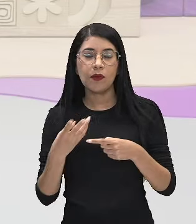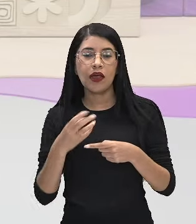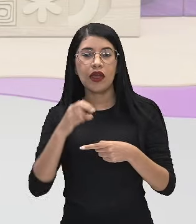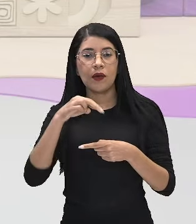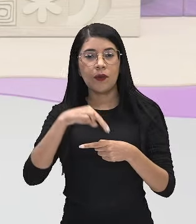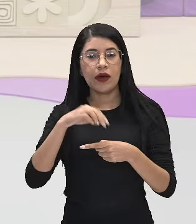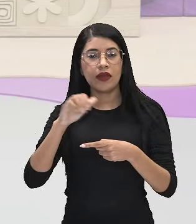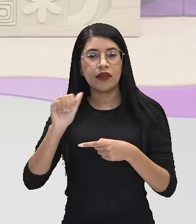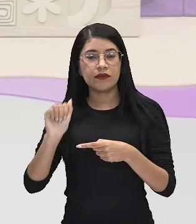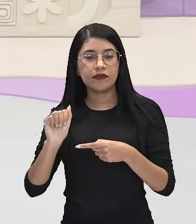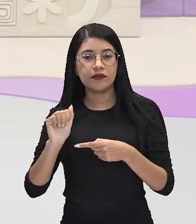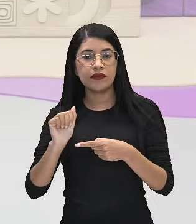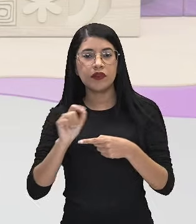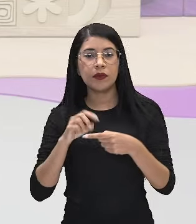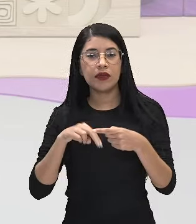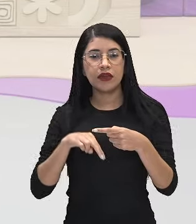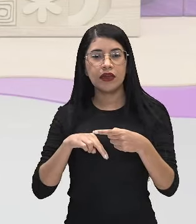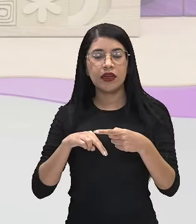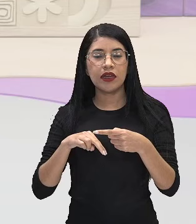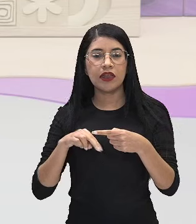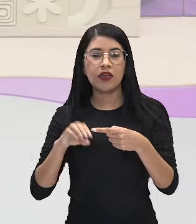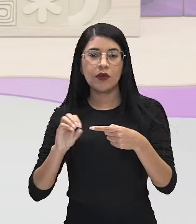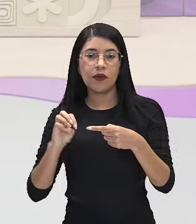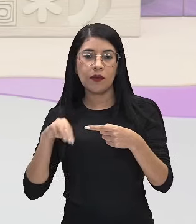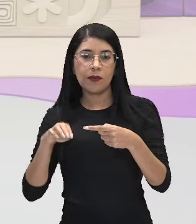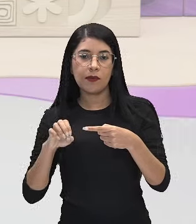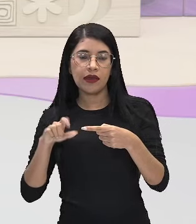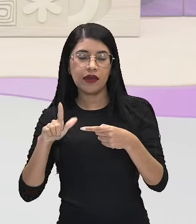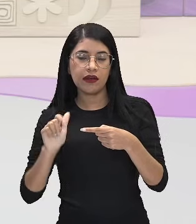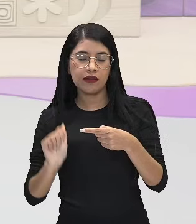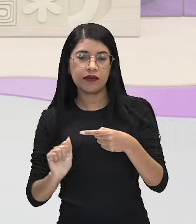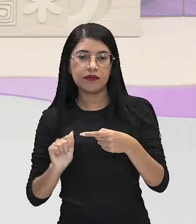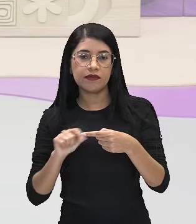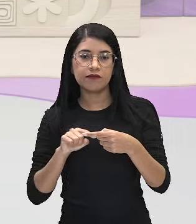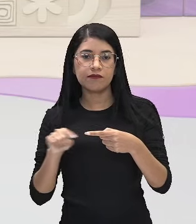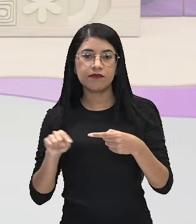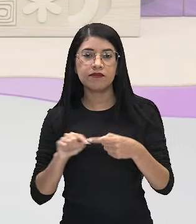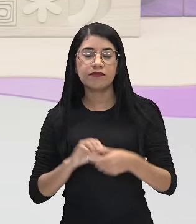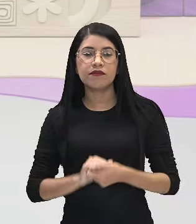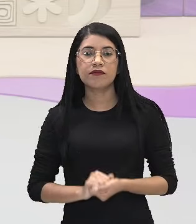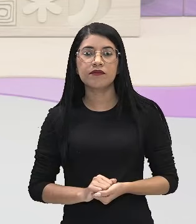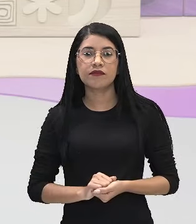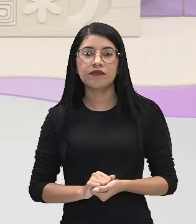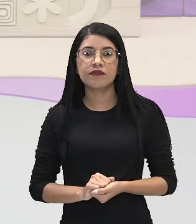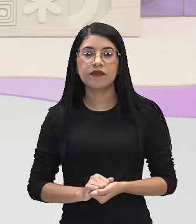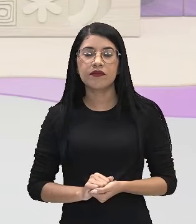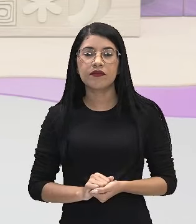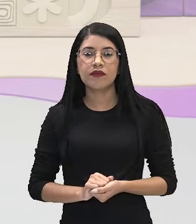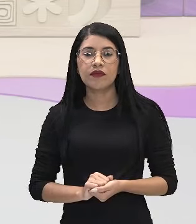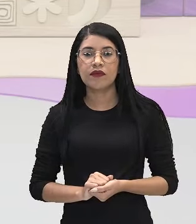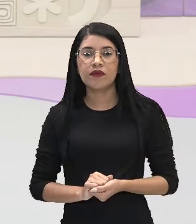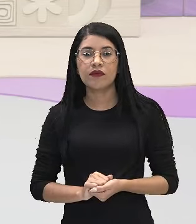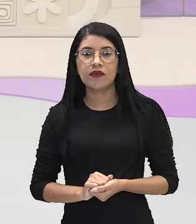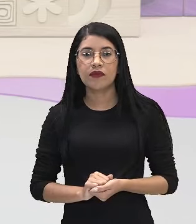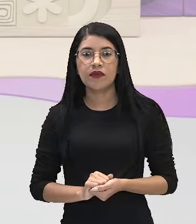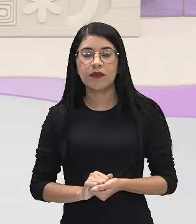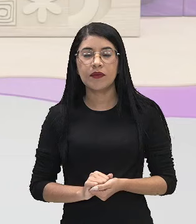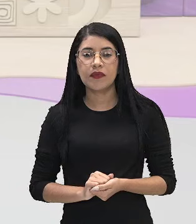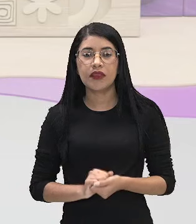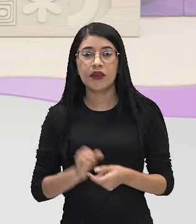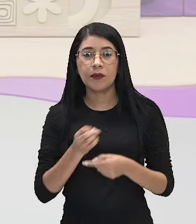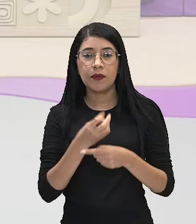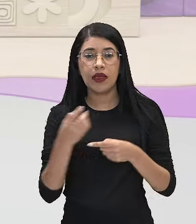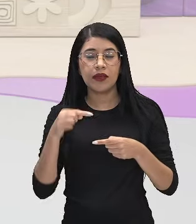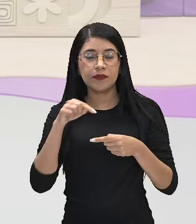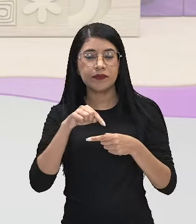número de elementos de um evento sobre o número de elementos do espaço amostral. Então, no numerador